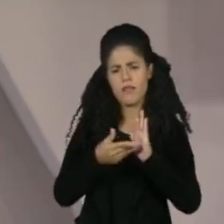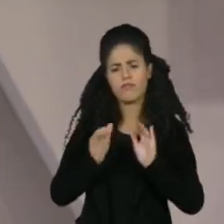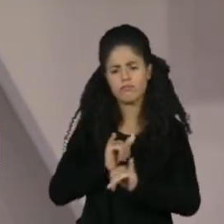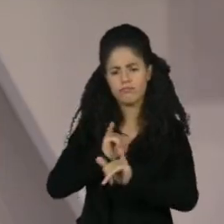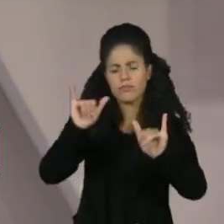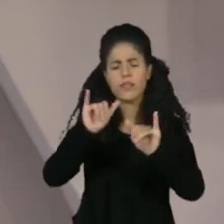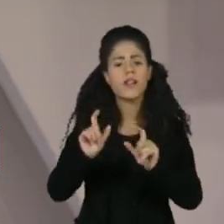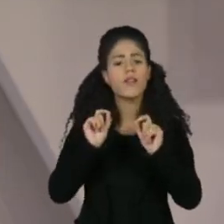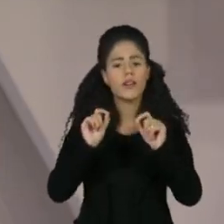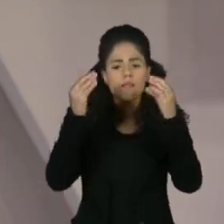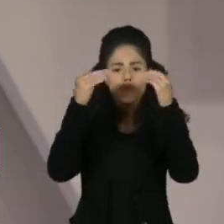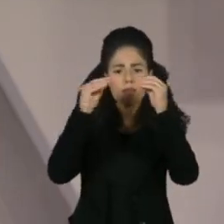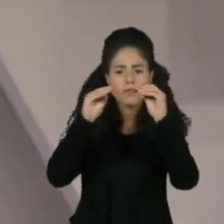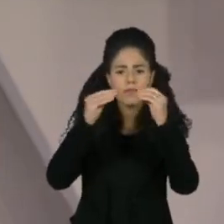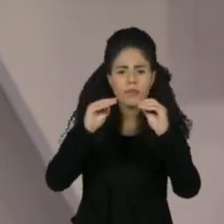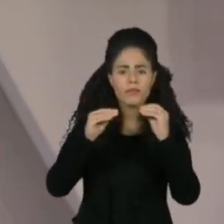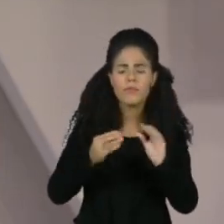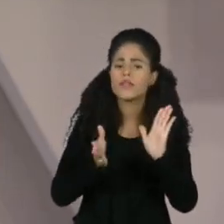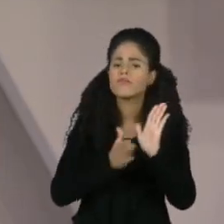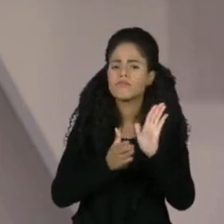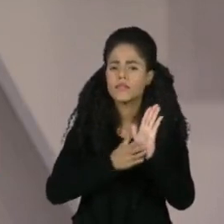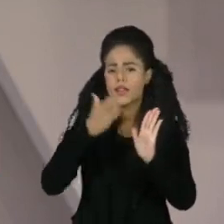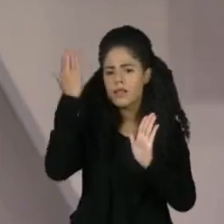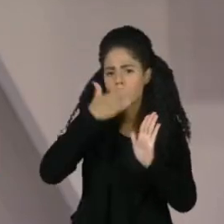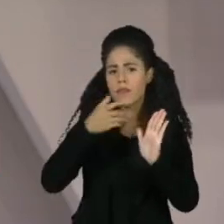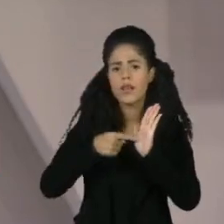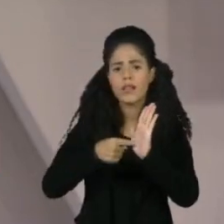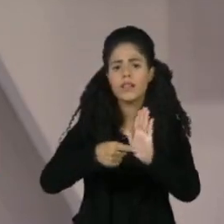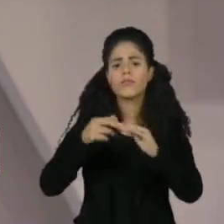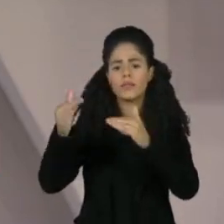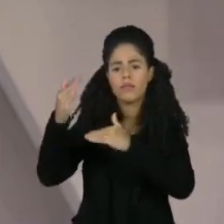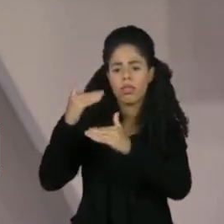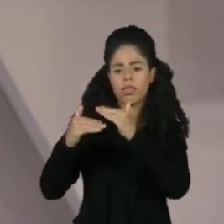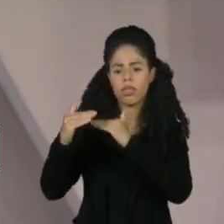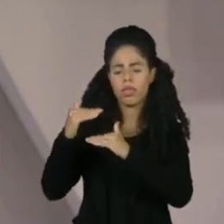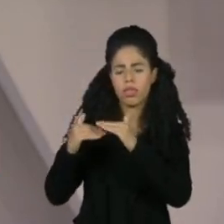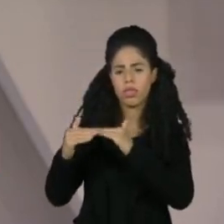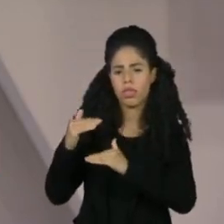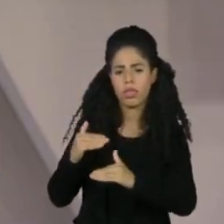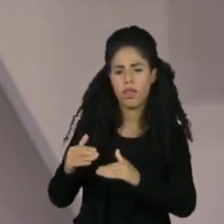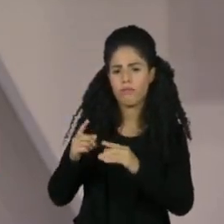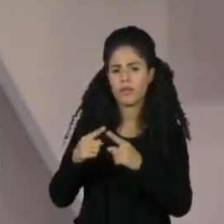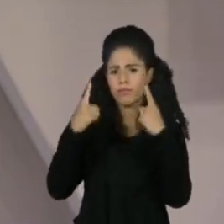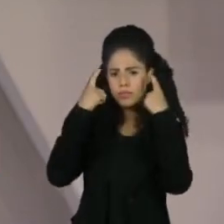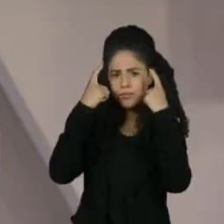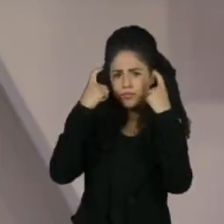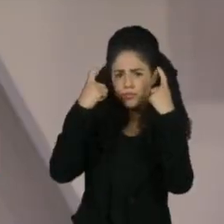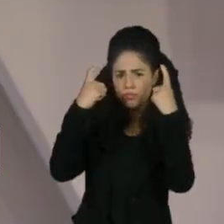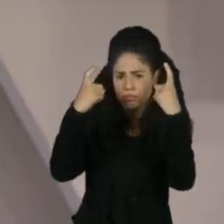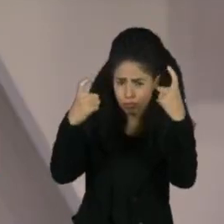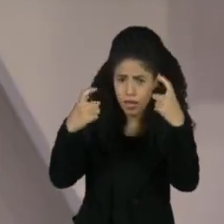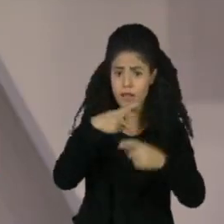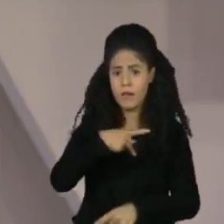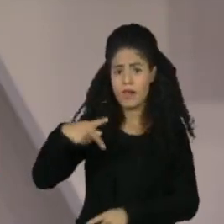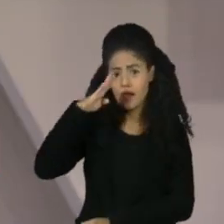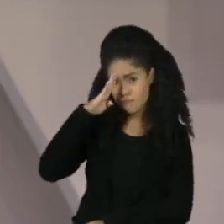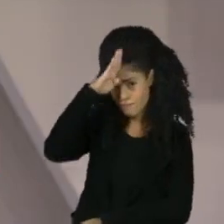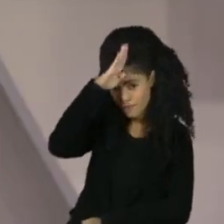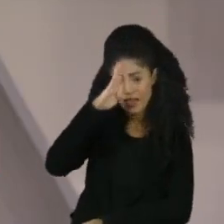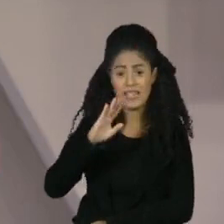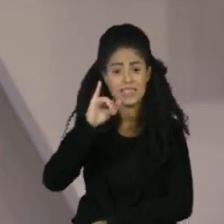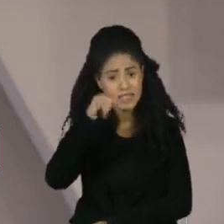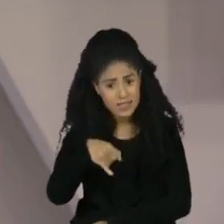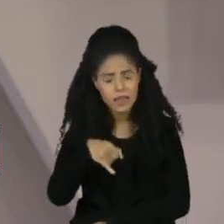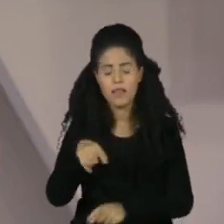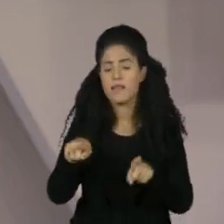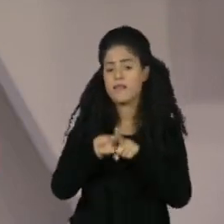que o relatório é mais uma comprovação dos inúmeros retrocessos, desmontes e crimes cometidos por Bolsonaro. Já a Comissão